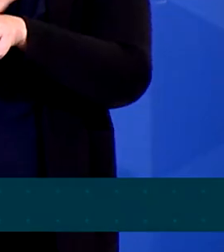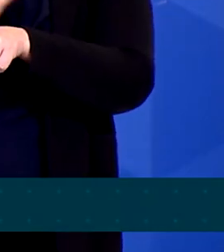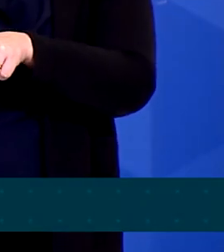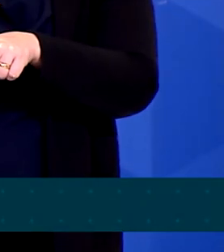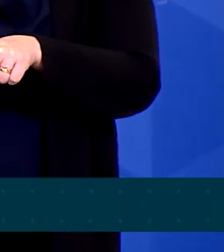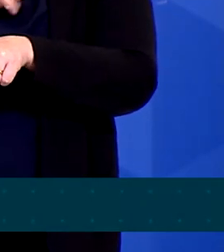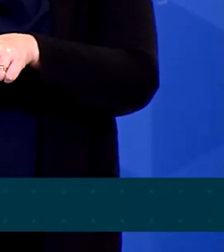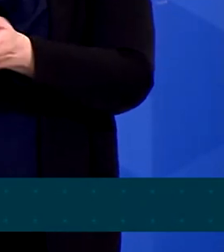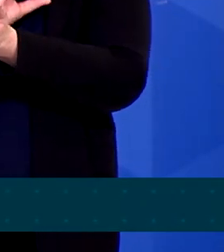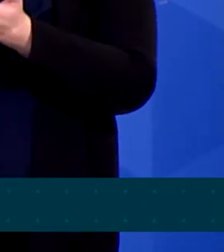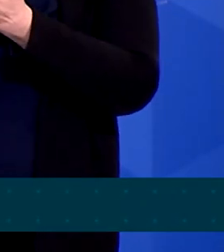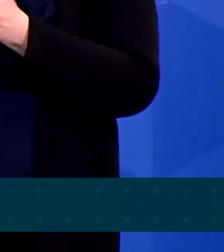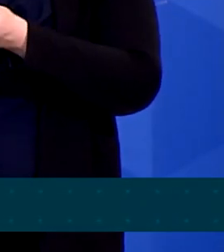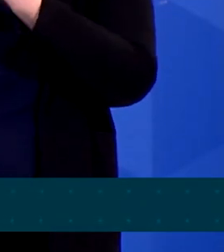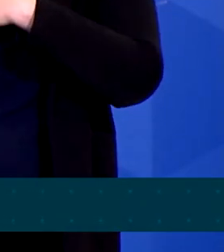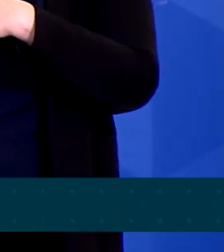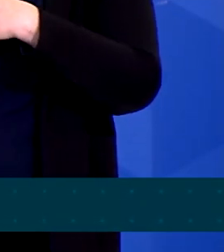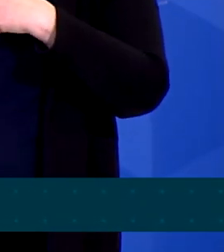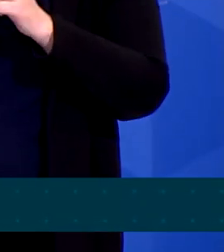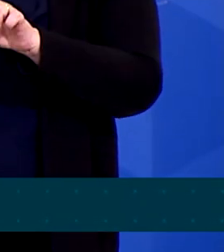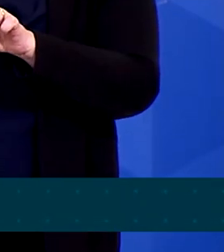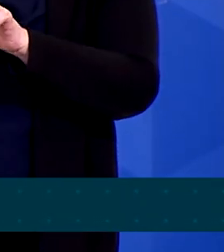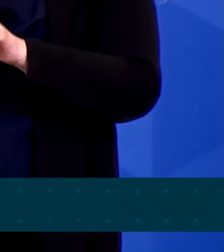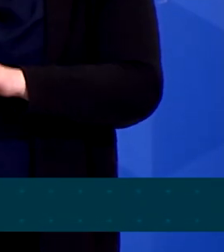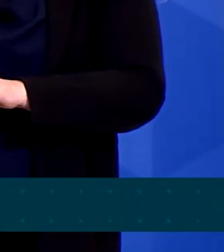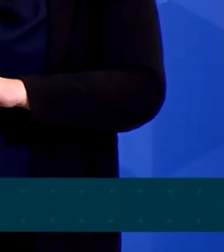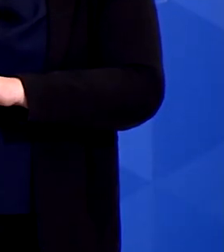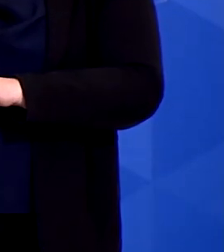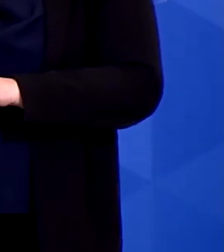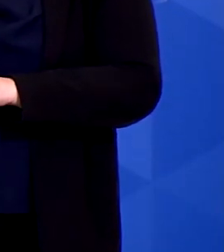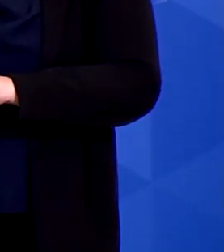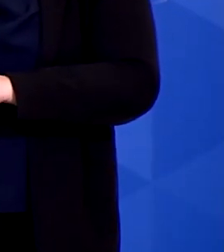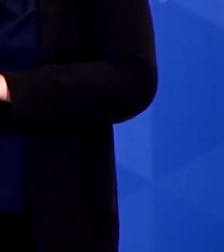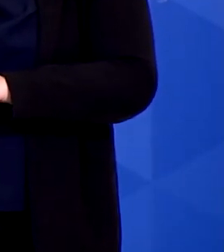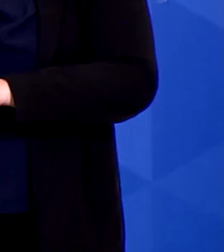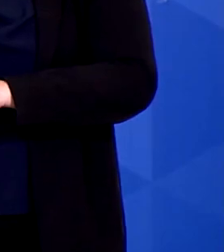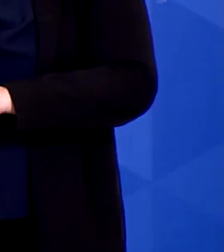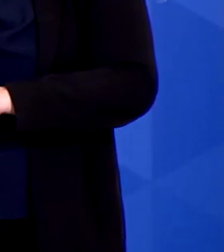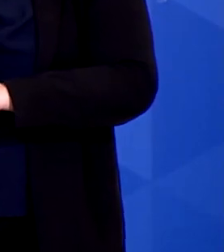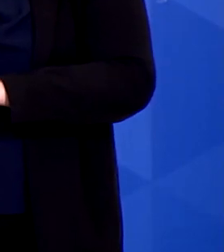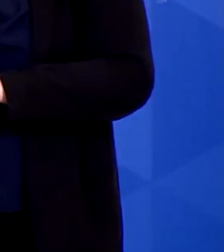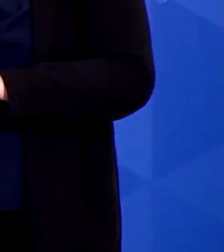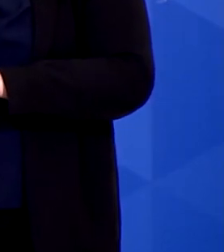injetadas na economia brasileira mais de 165 bilhões de reais. Trabalho Previdência.